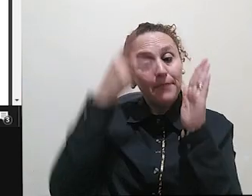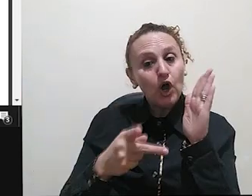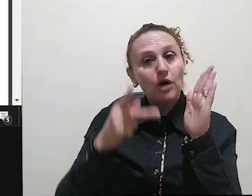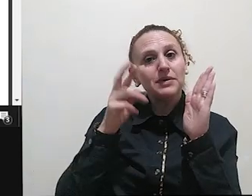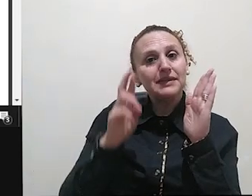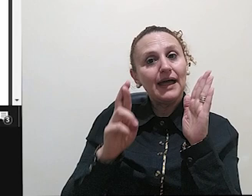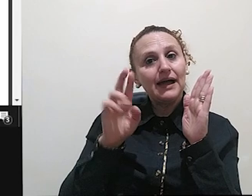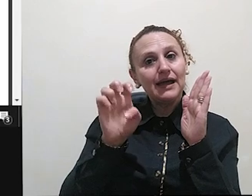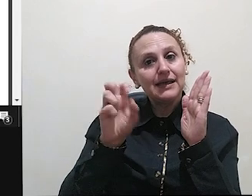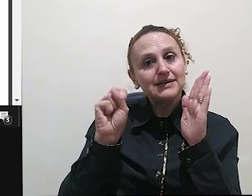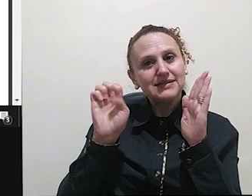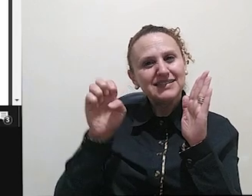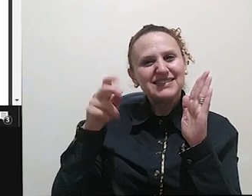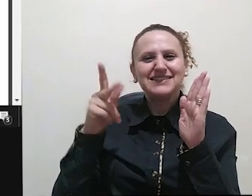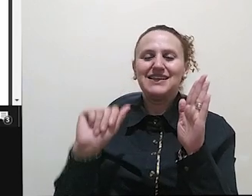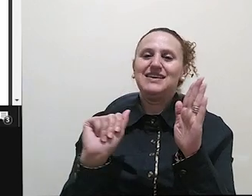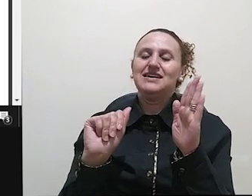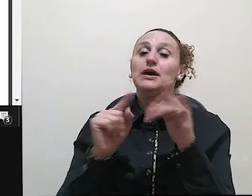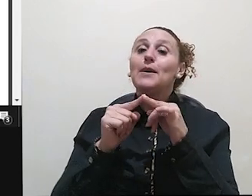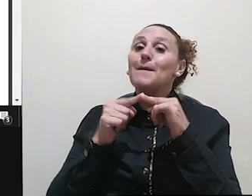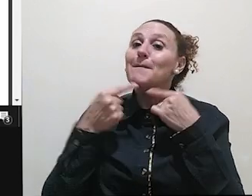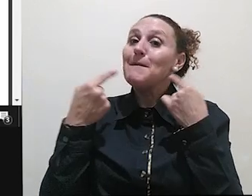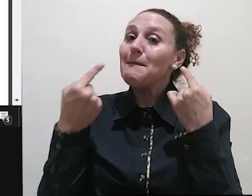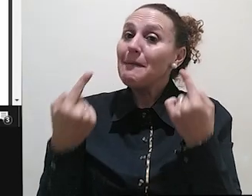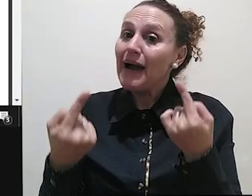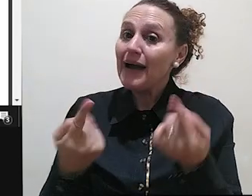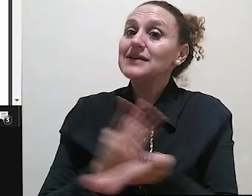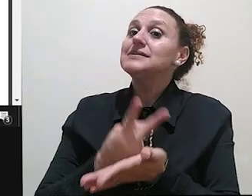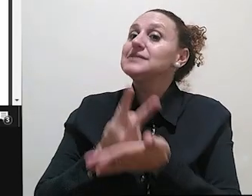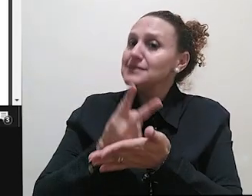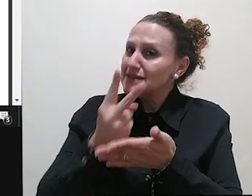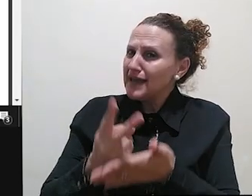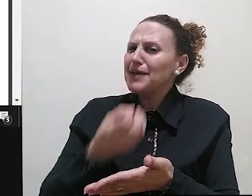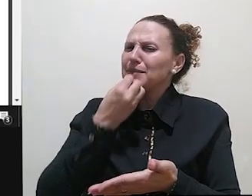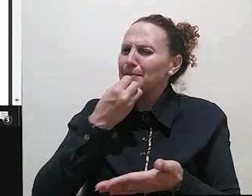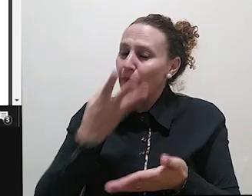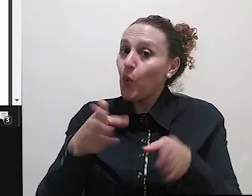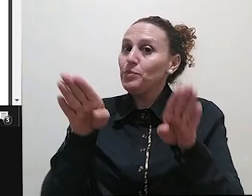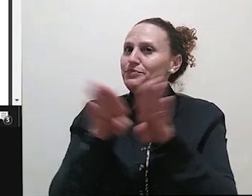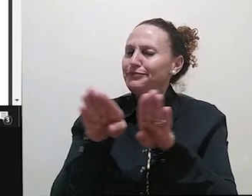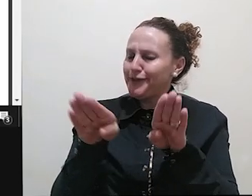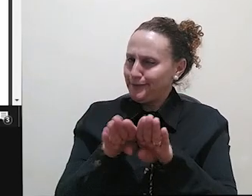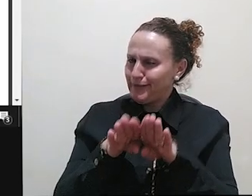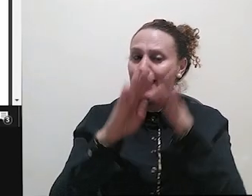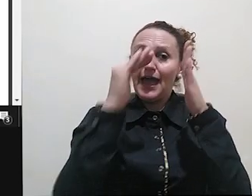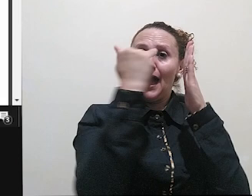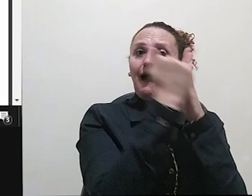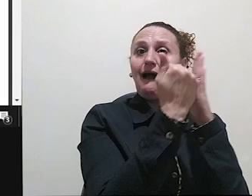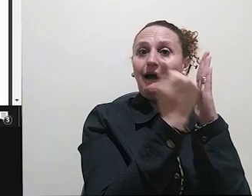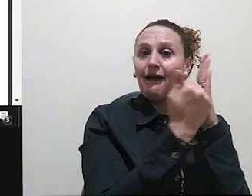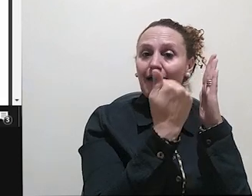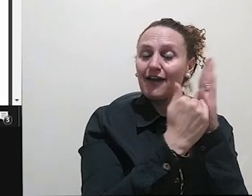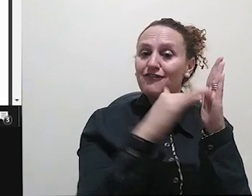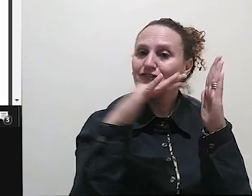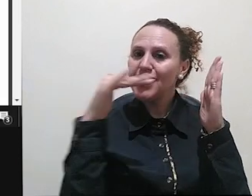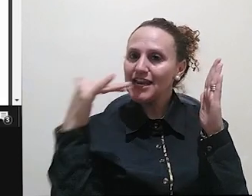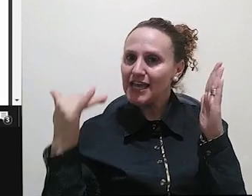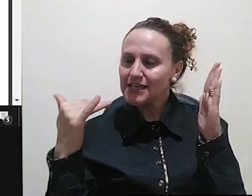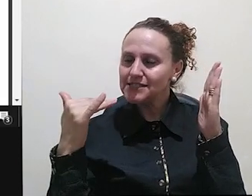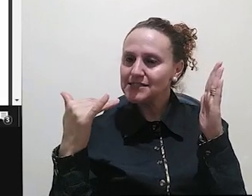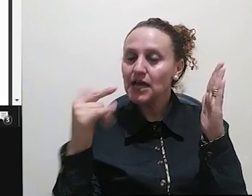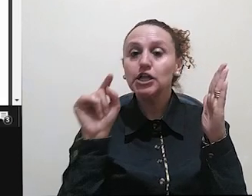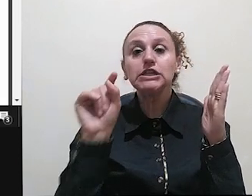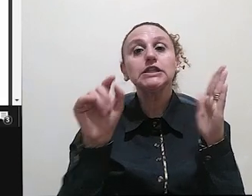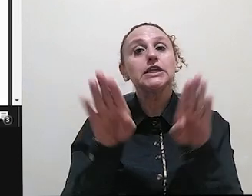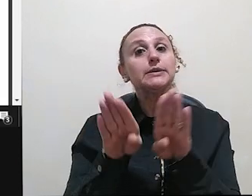sempre é bom colocar a referência do livro resenhado aqui em cima, é claro que aqui não está, porque quando a gente vai na